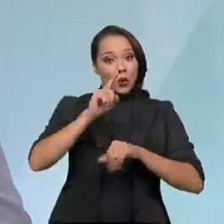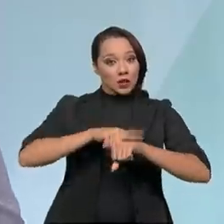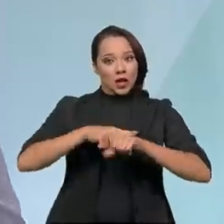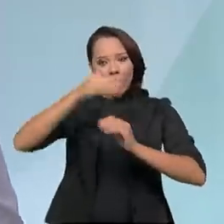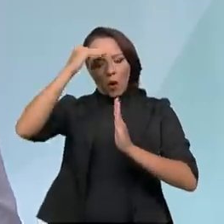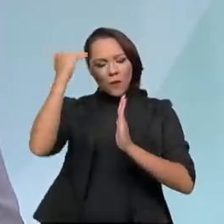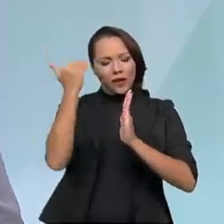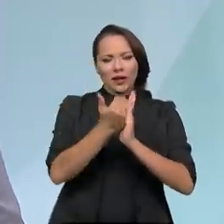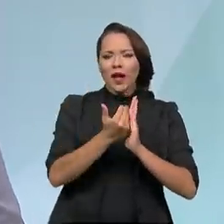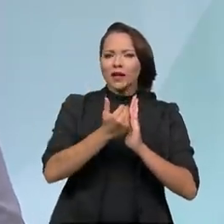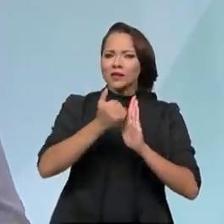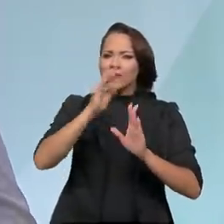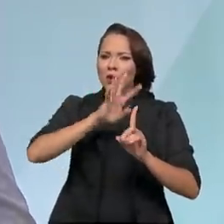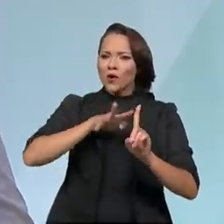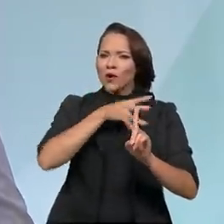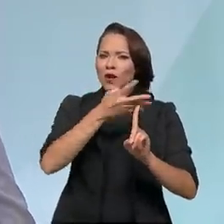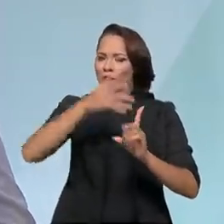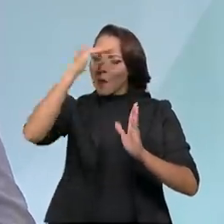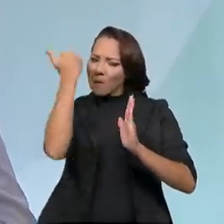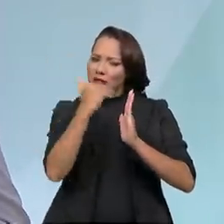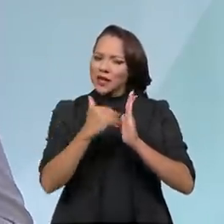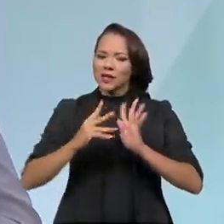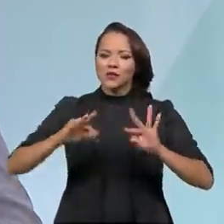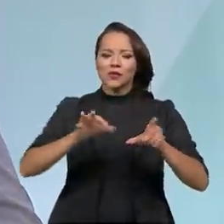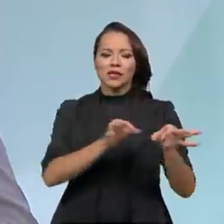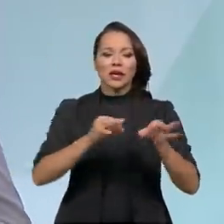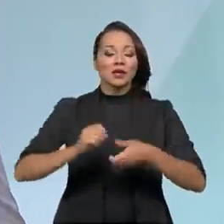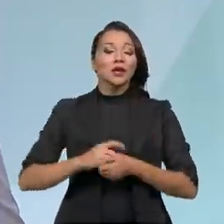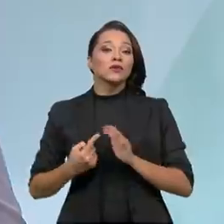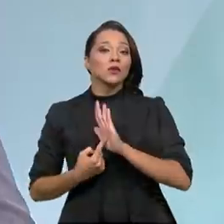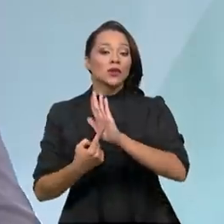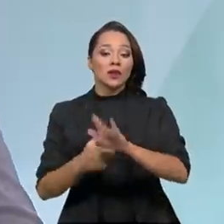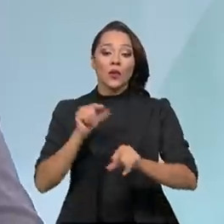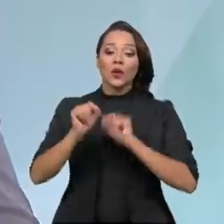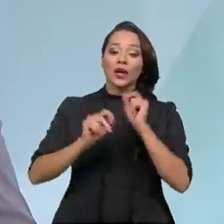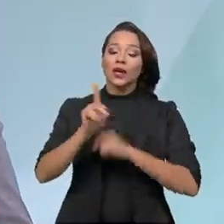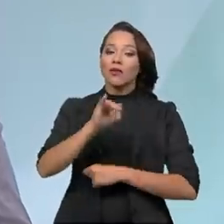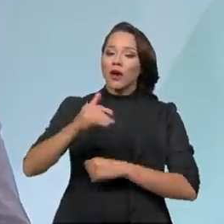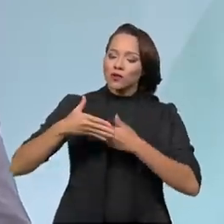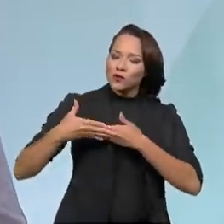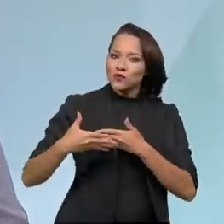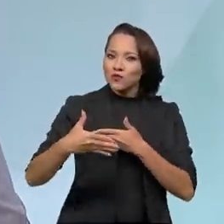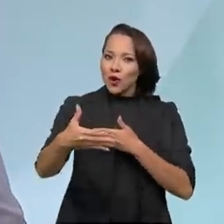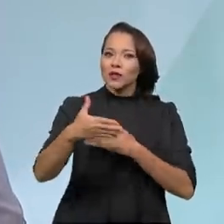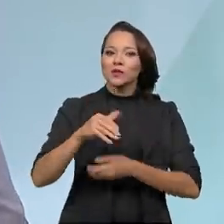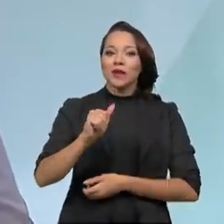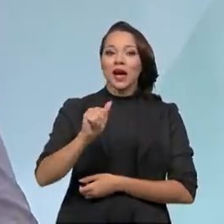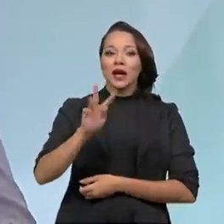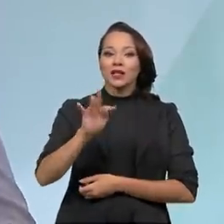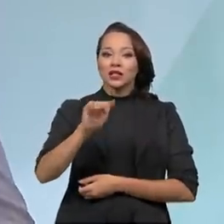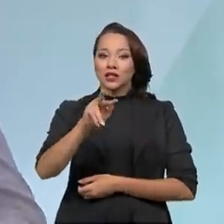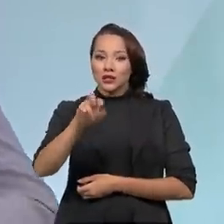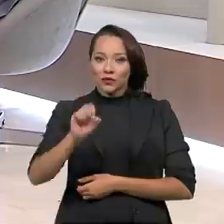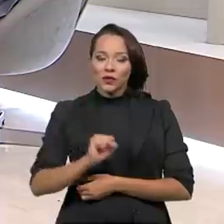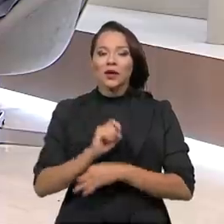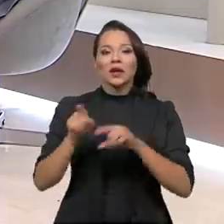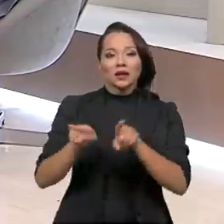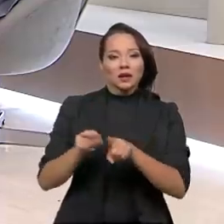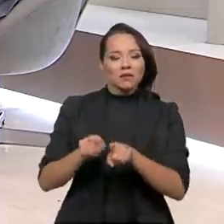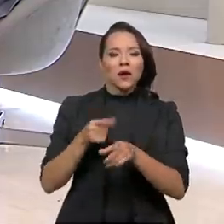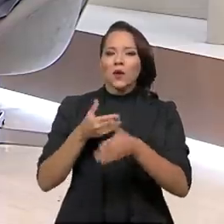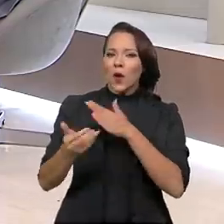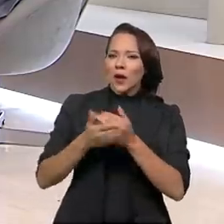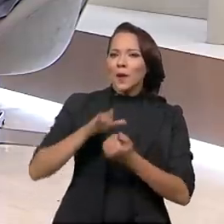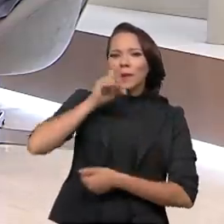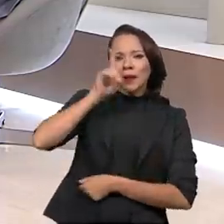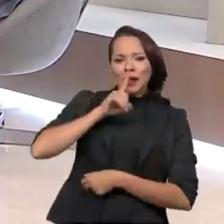cronogramas. E a gente foi mostrar o que está por vir, quais são os próximos ativos, também tirar qualquer